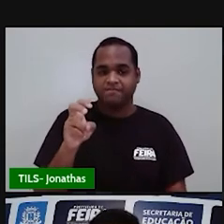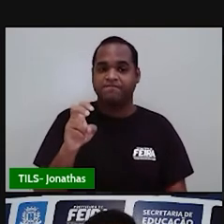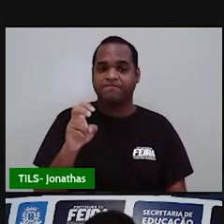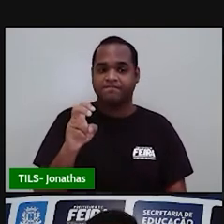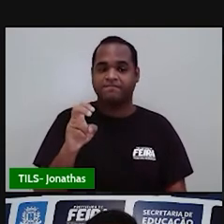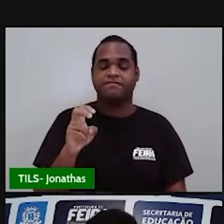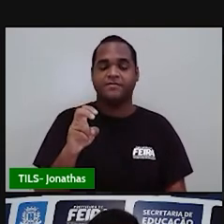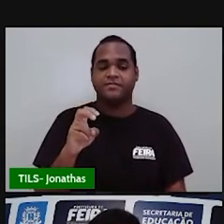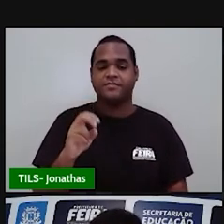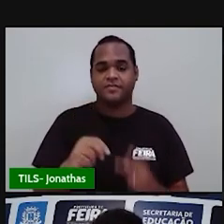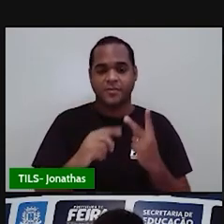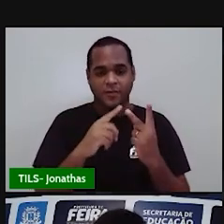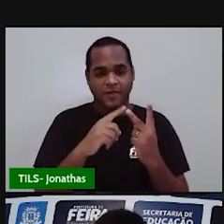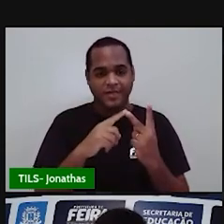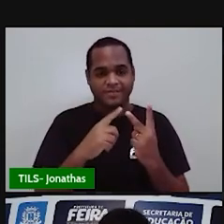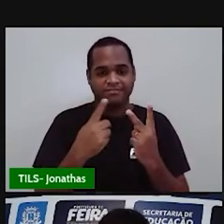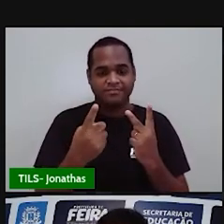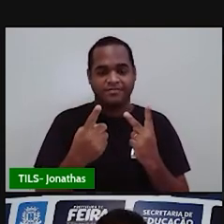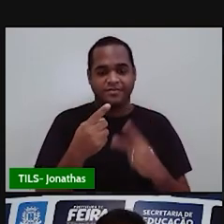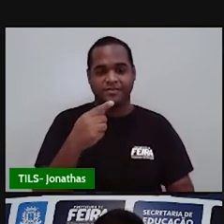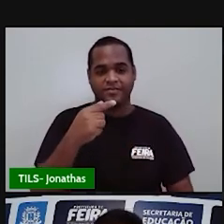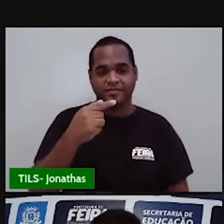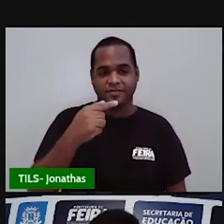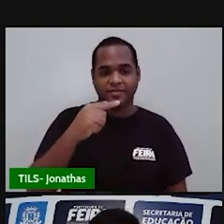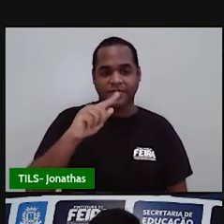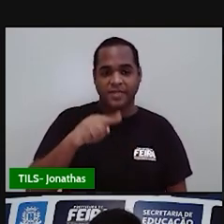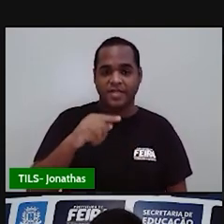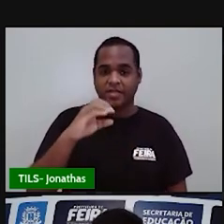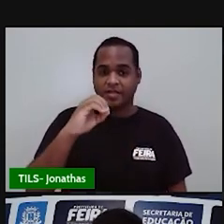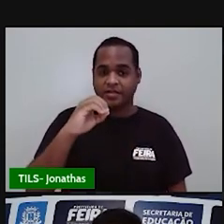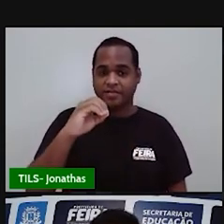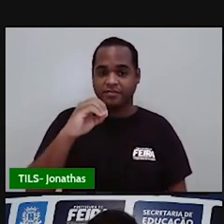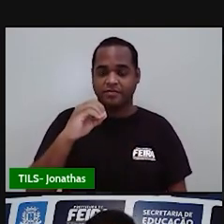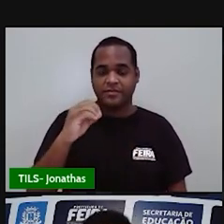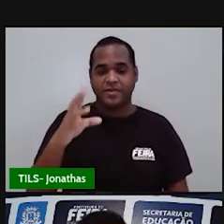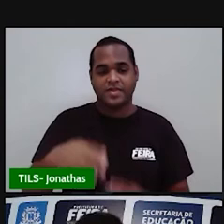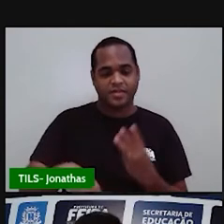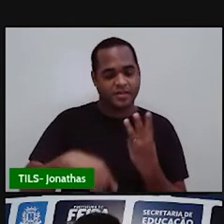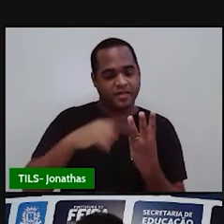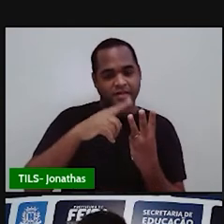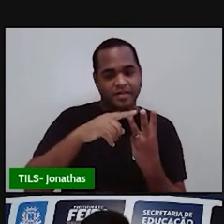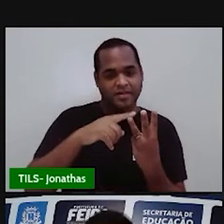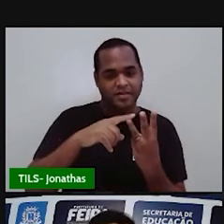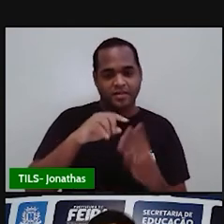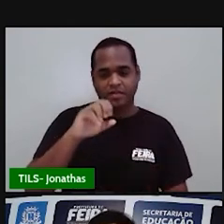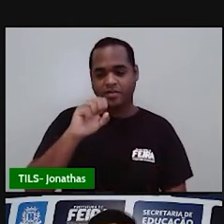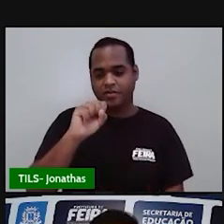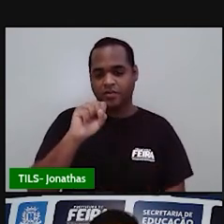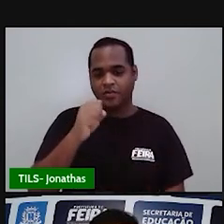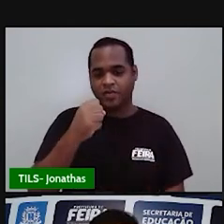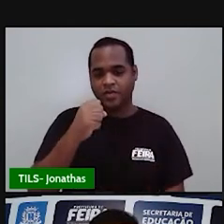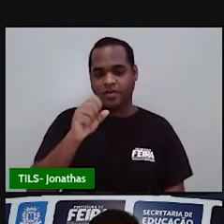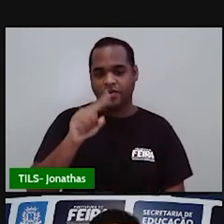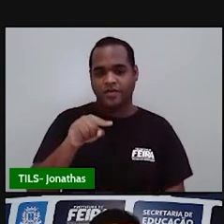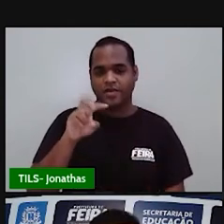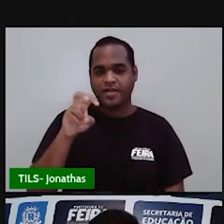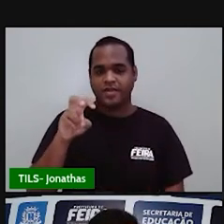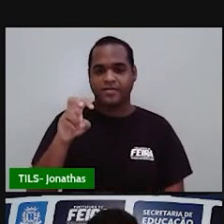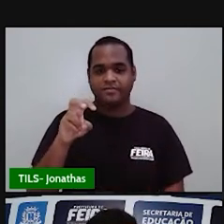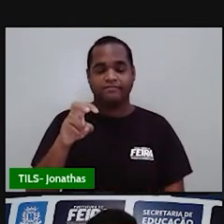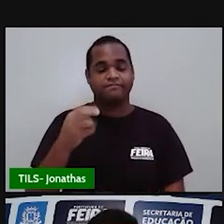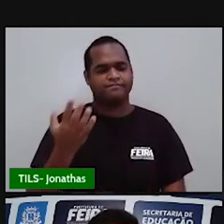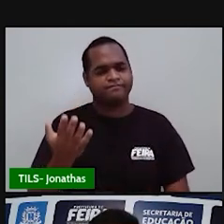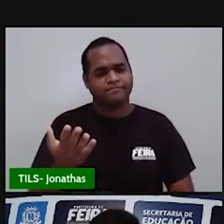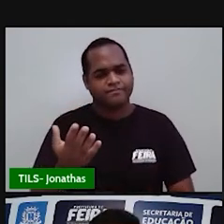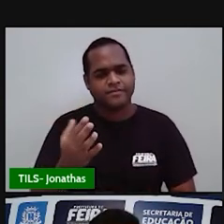,5. Na unidade 2, você tirou uma nota 7. E na unidade 3, você tirou uma nota 8,5.